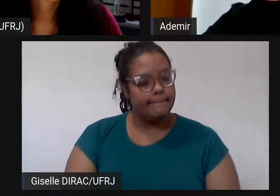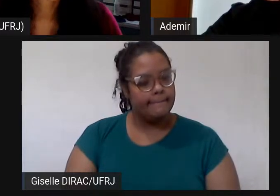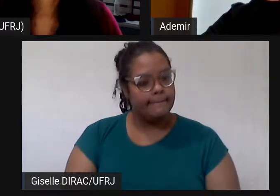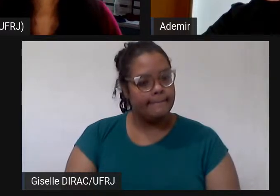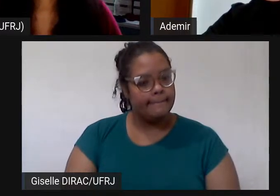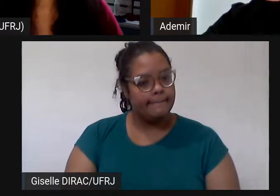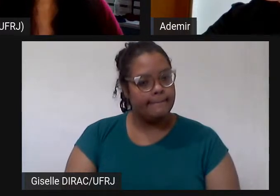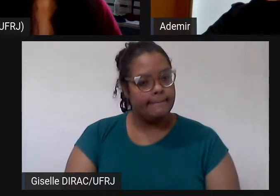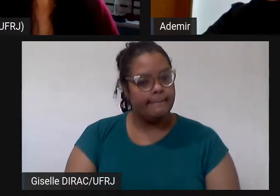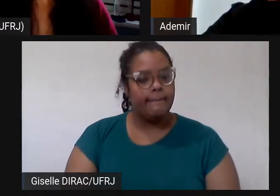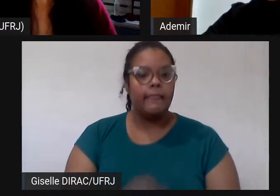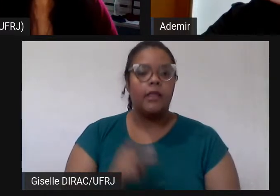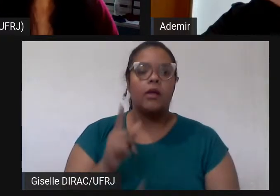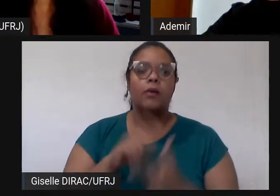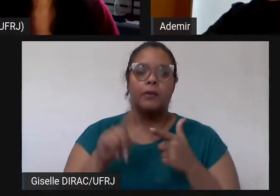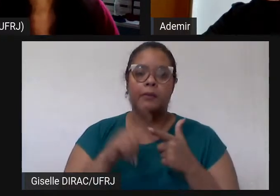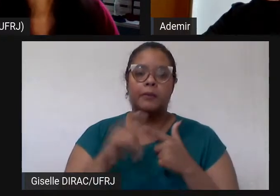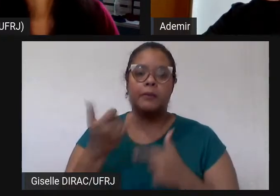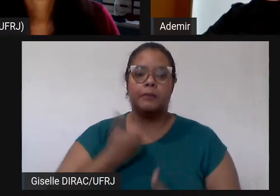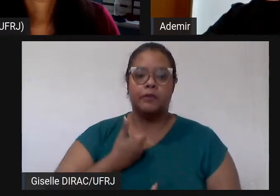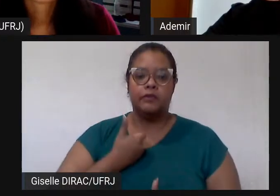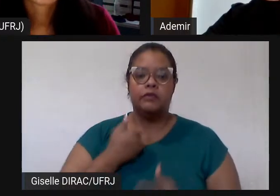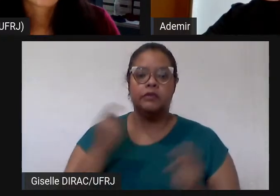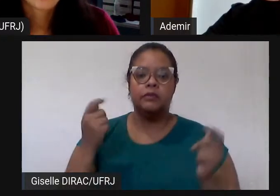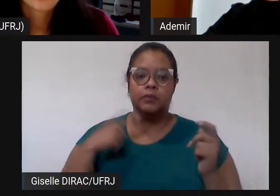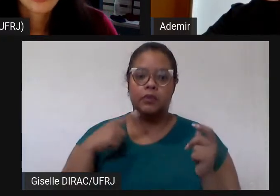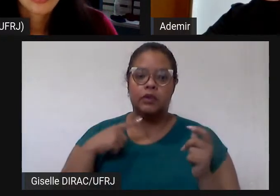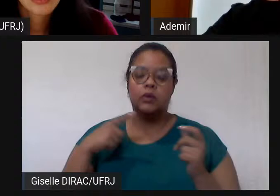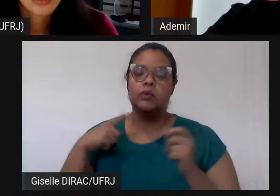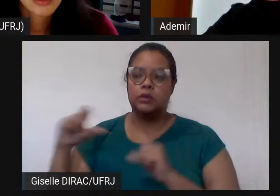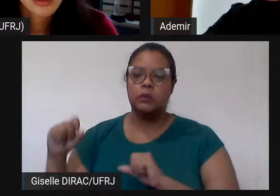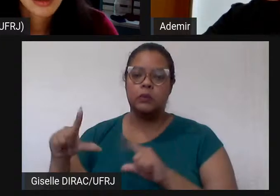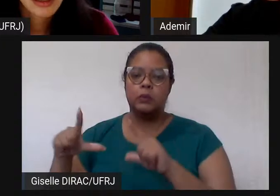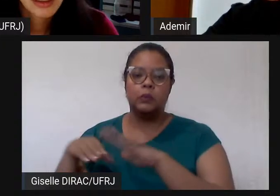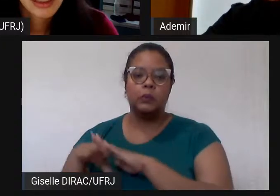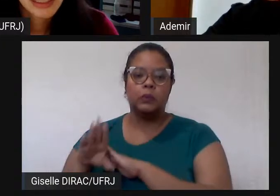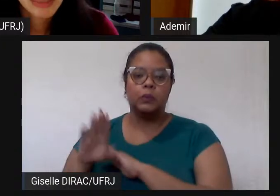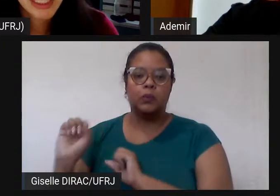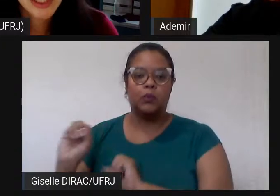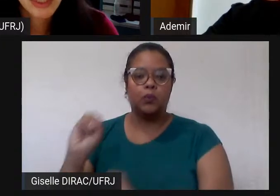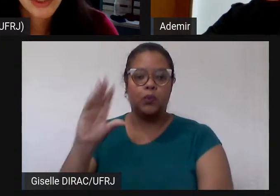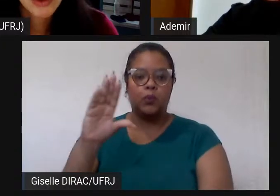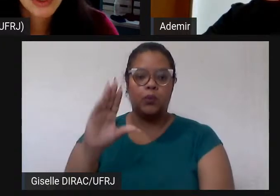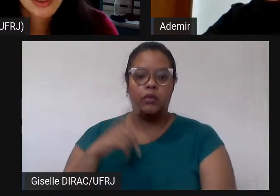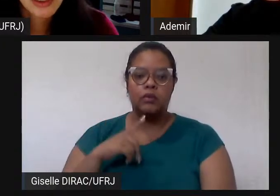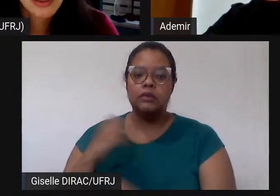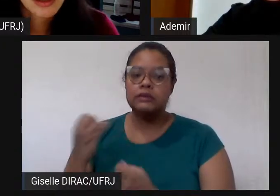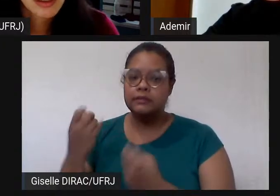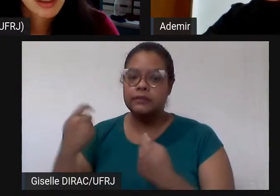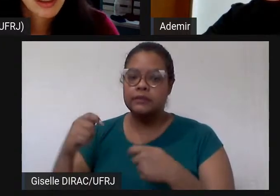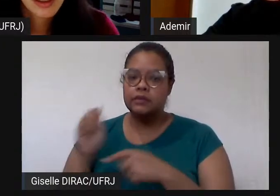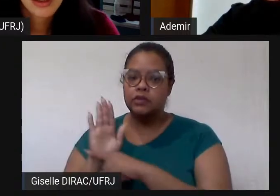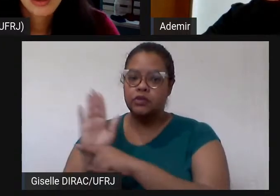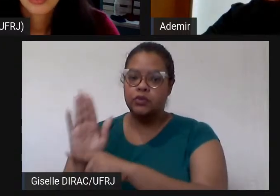Se qualquer problema, você me avisa, Ademir, com uns slides. Dá de alguma ajuda?